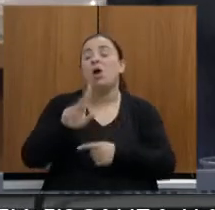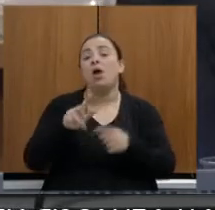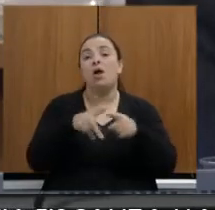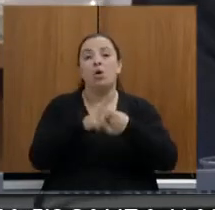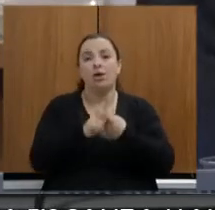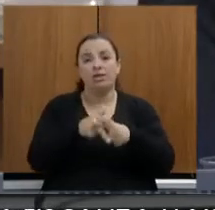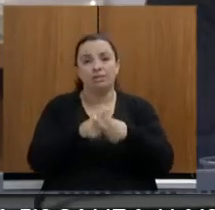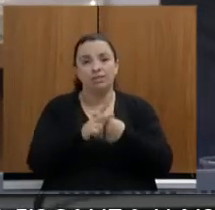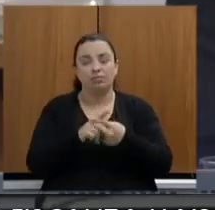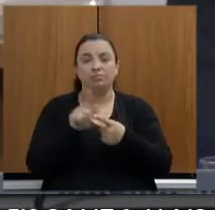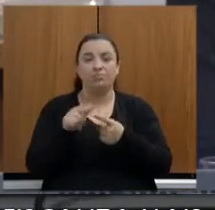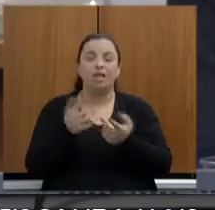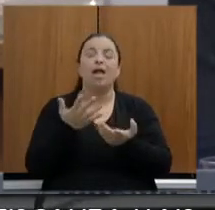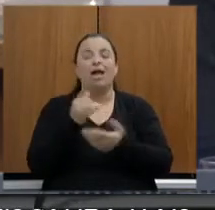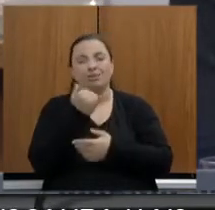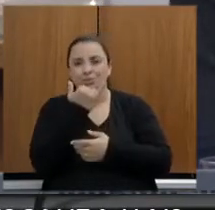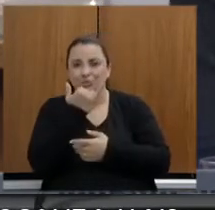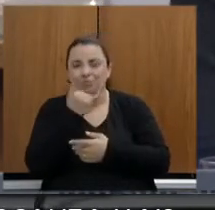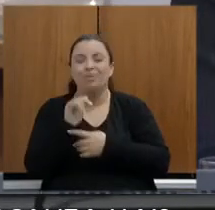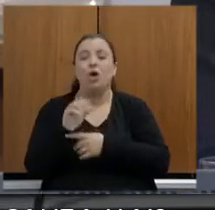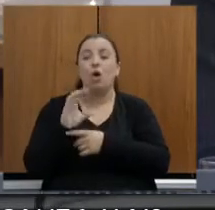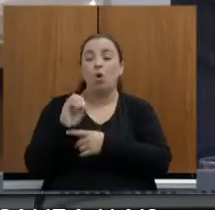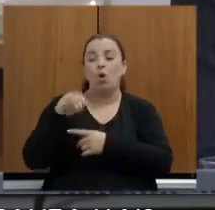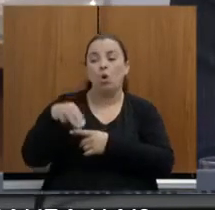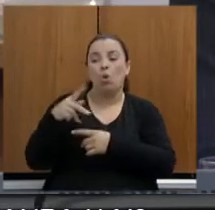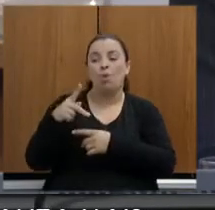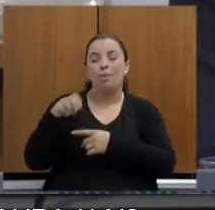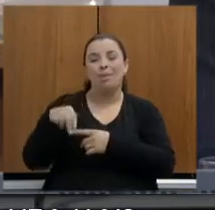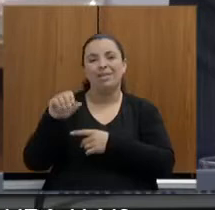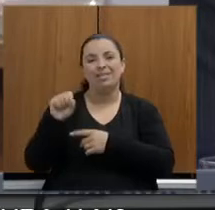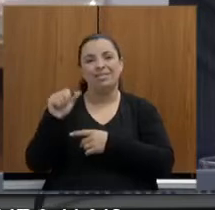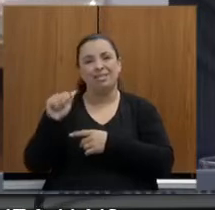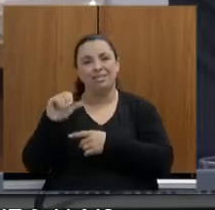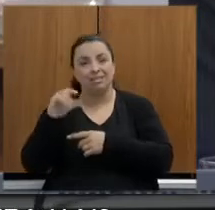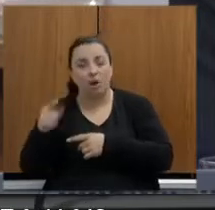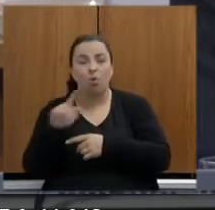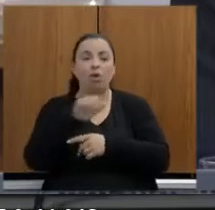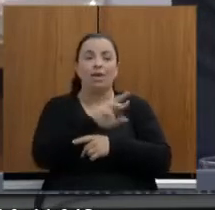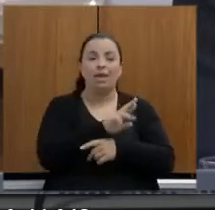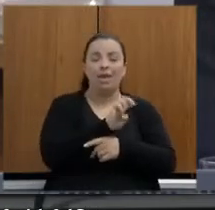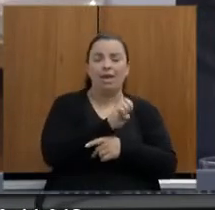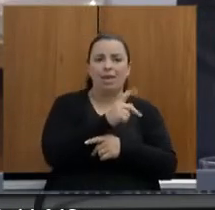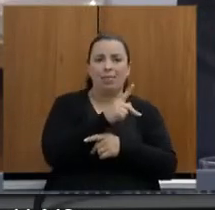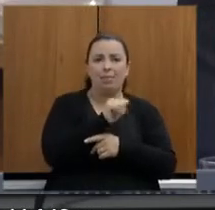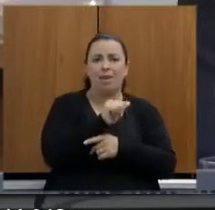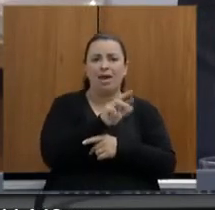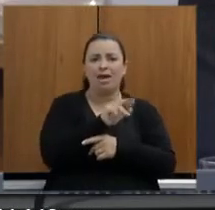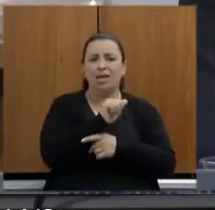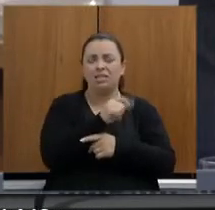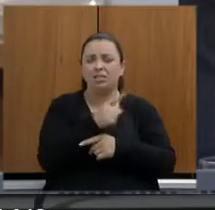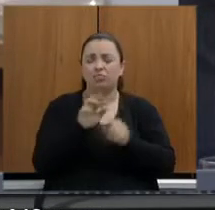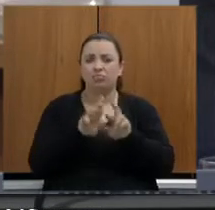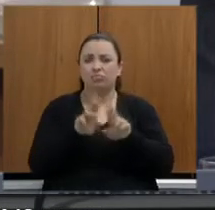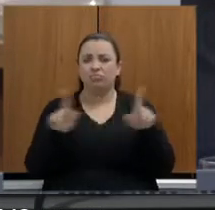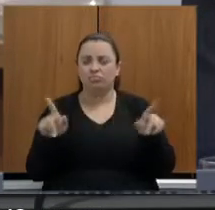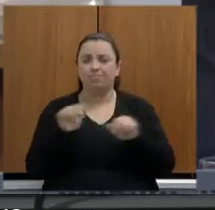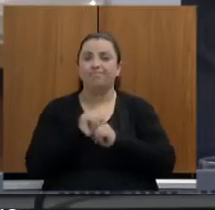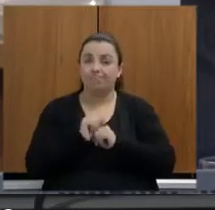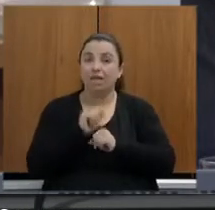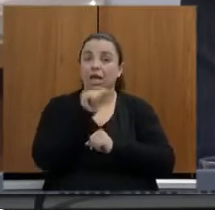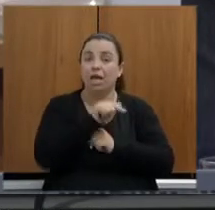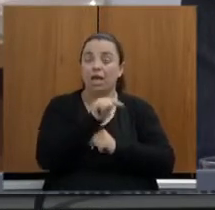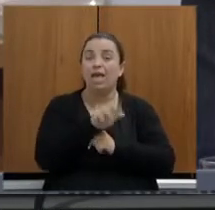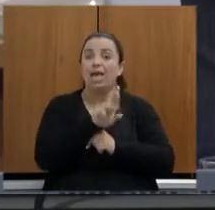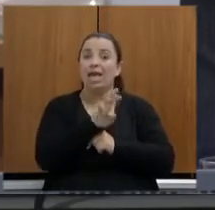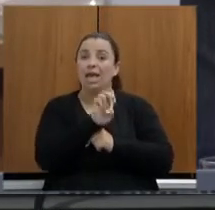é a diferença de compensação para reparação? Reparação, como o nome diz, são recursos que são investidos diretamente